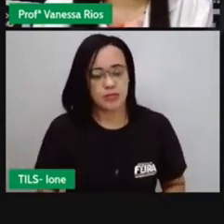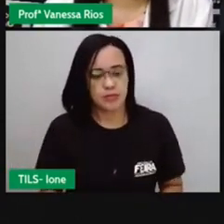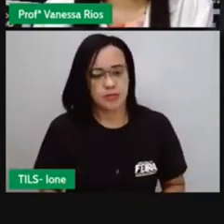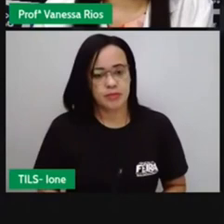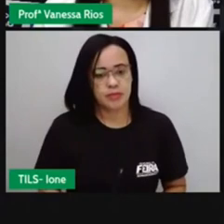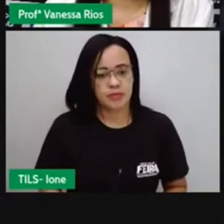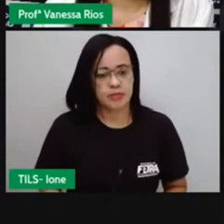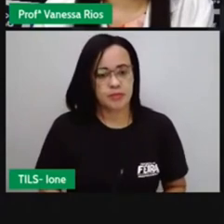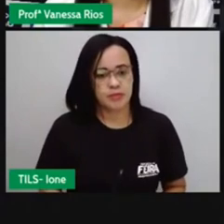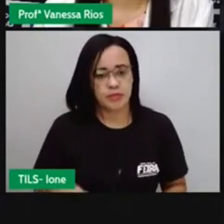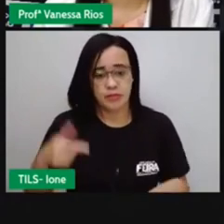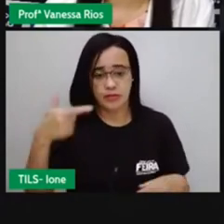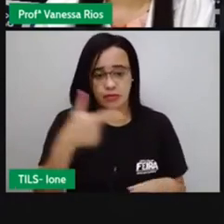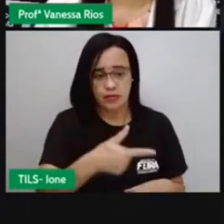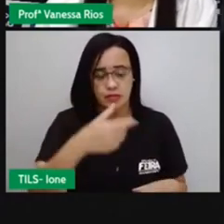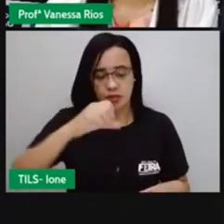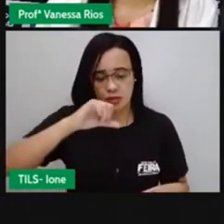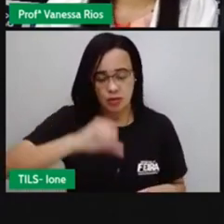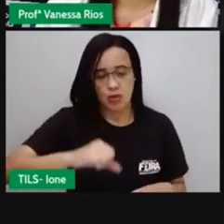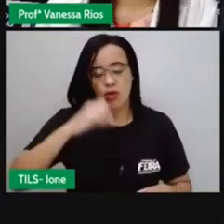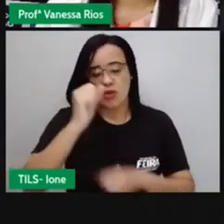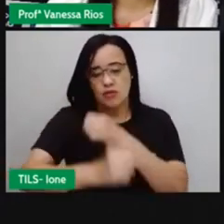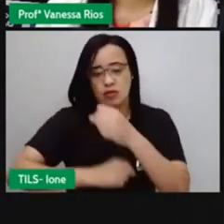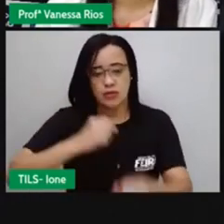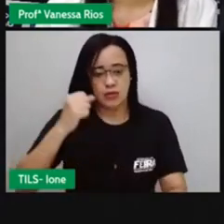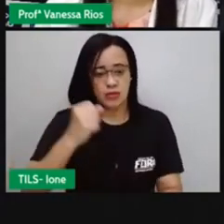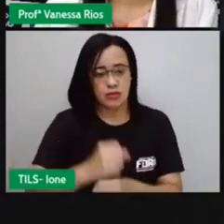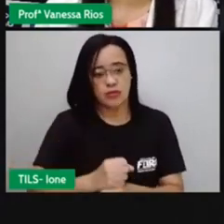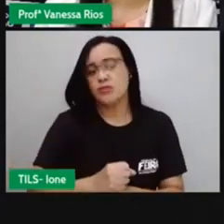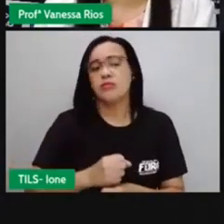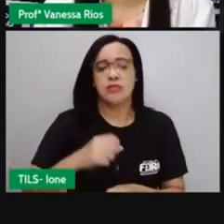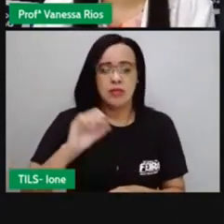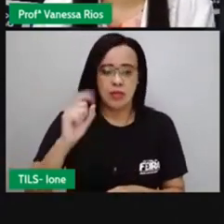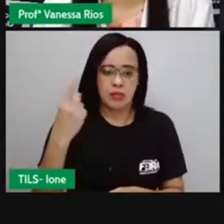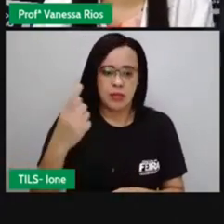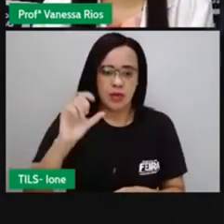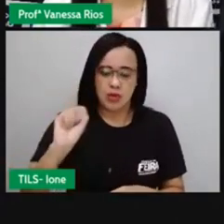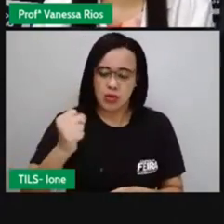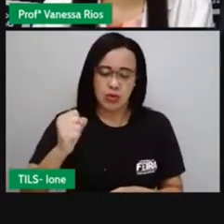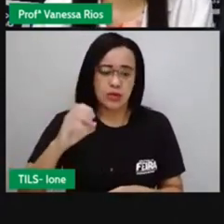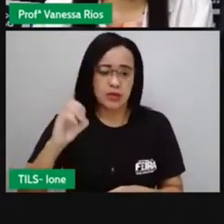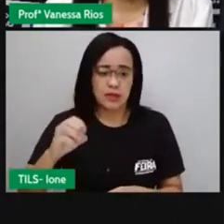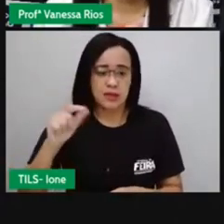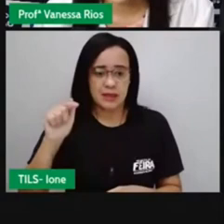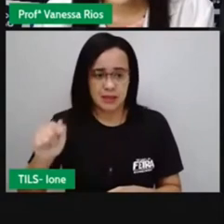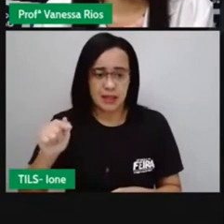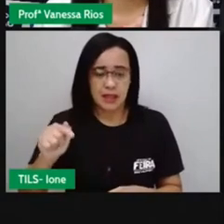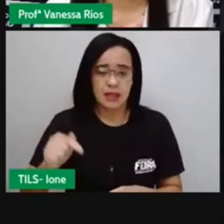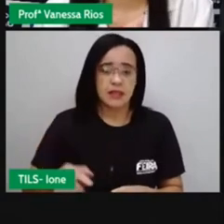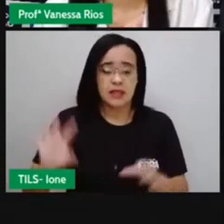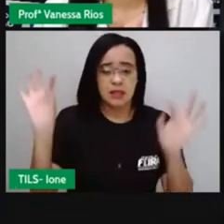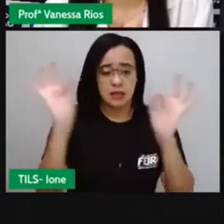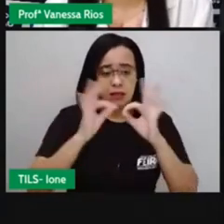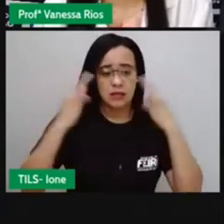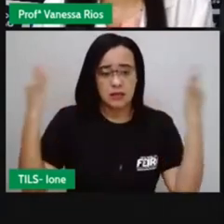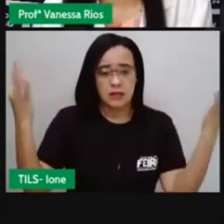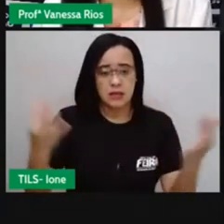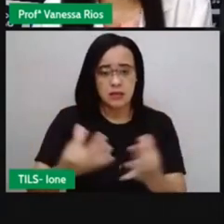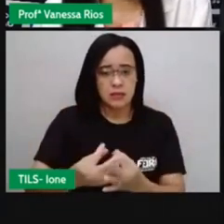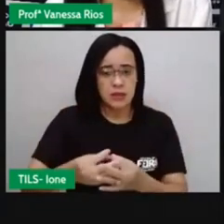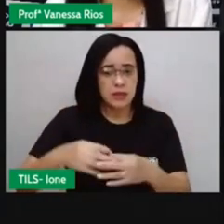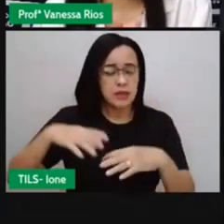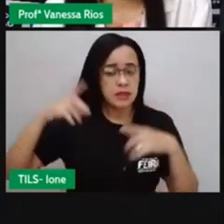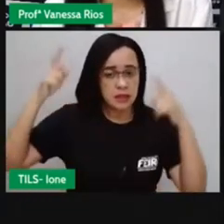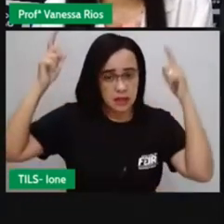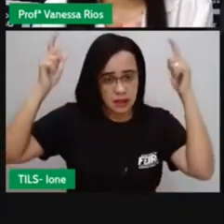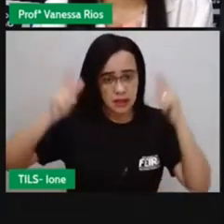29 de novembro de 1807, a família real parte de Portugal para o